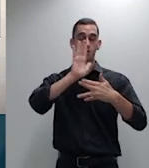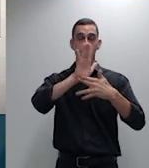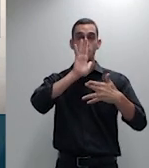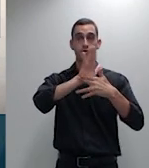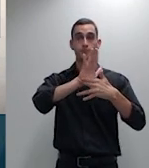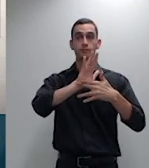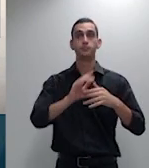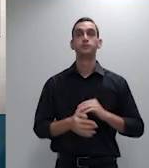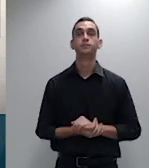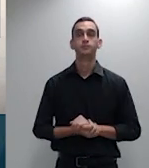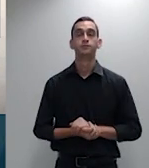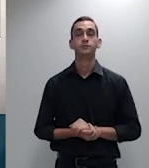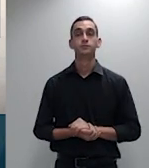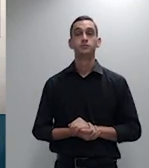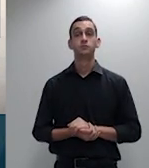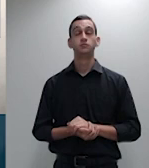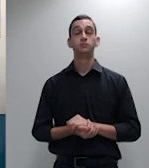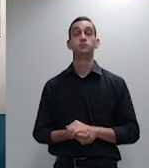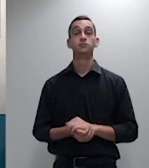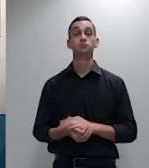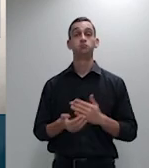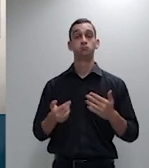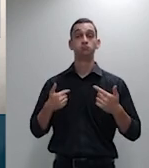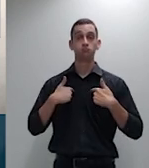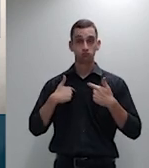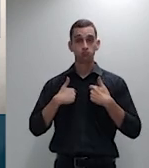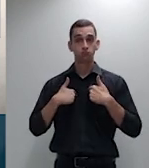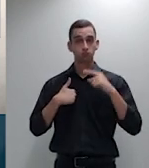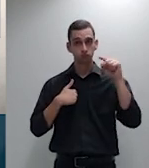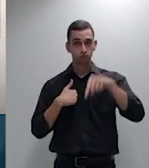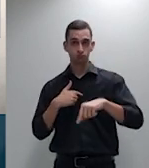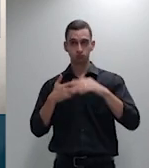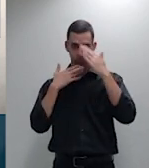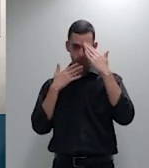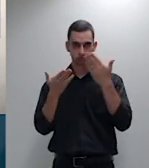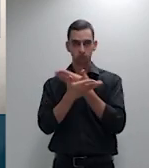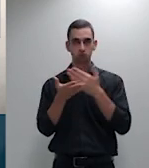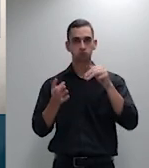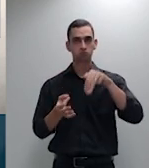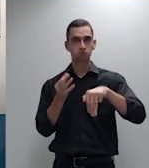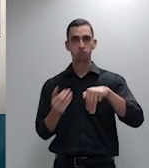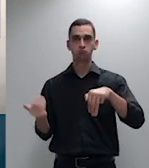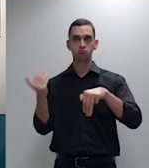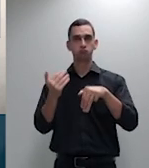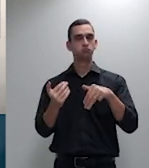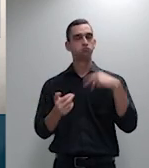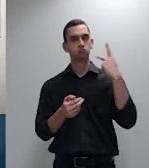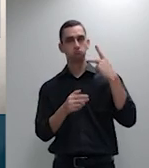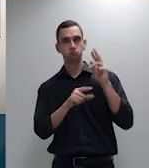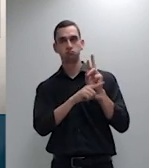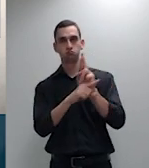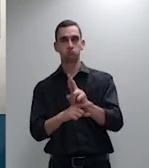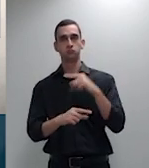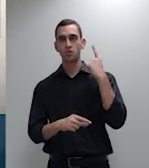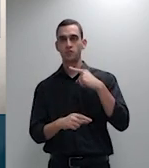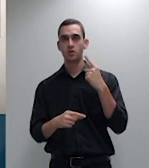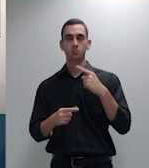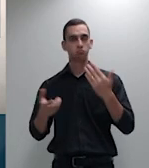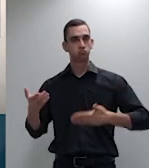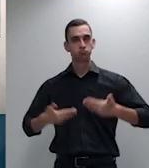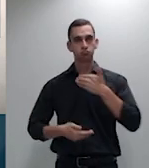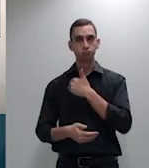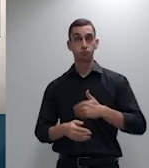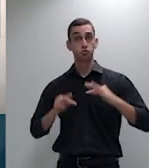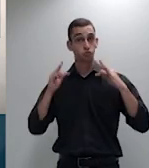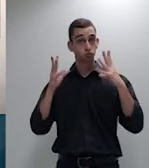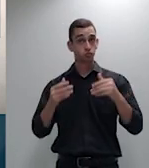excelentíssimos ministros e ministras presentes procuradores advogados e advogadas eu vou retomar